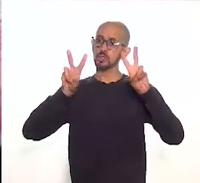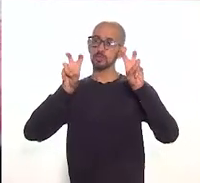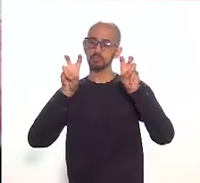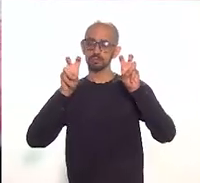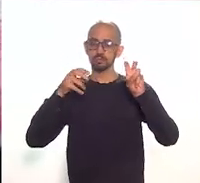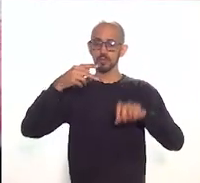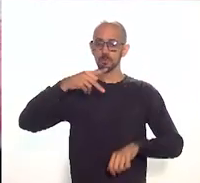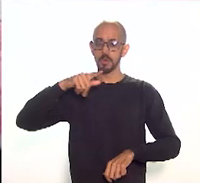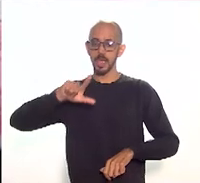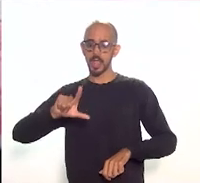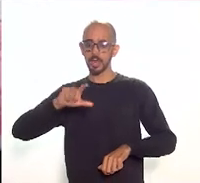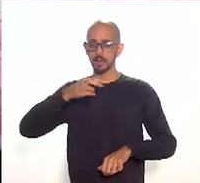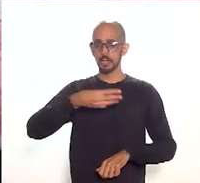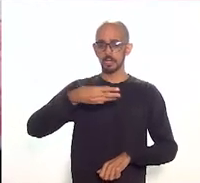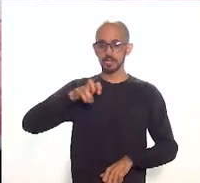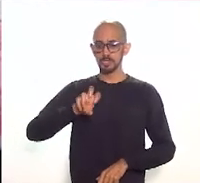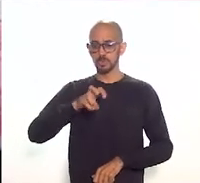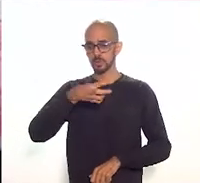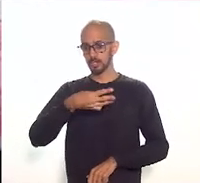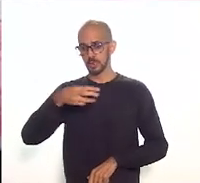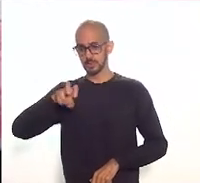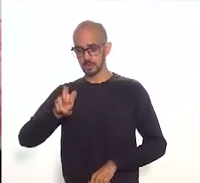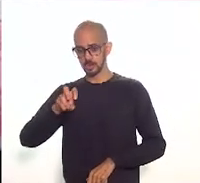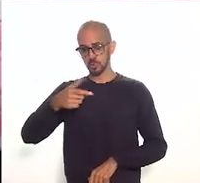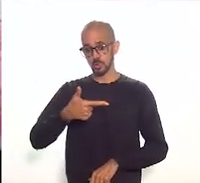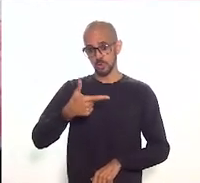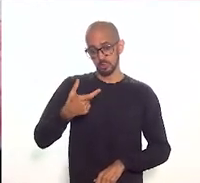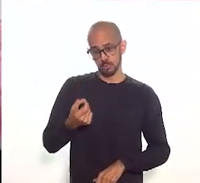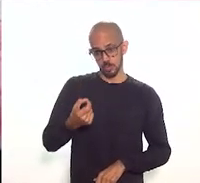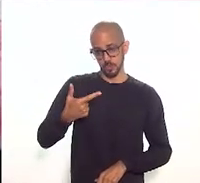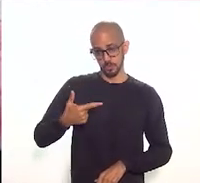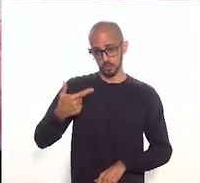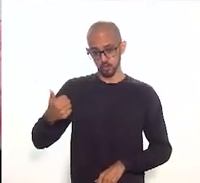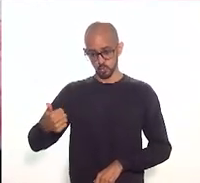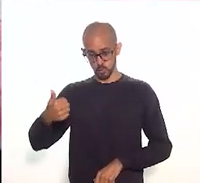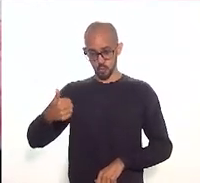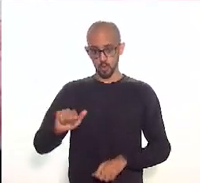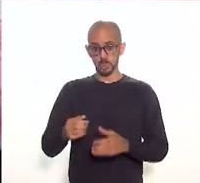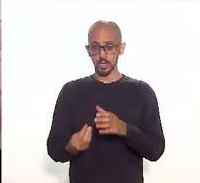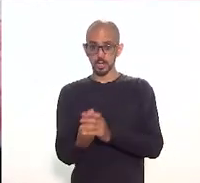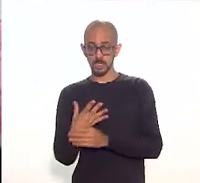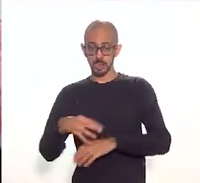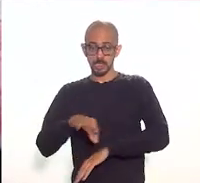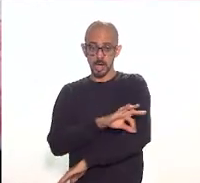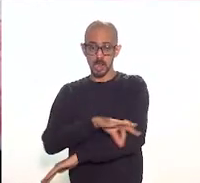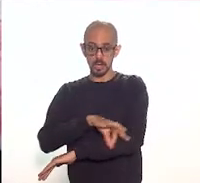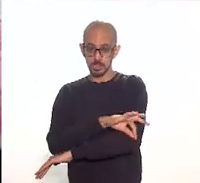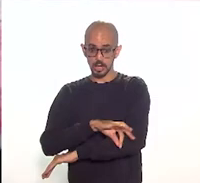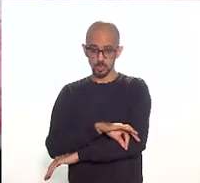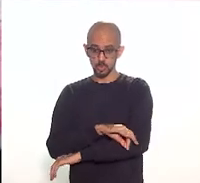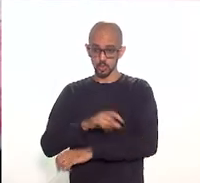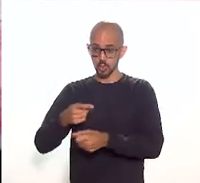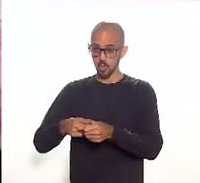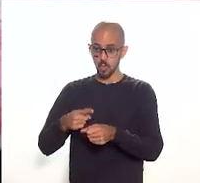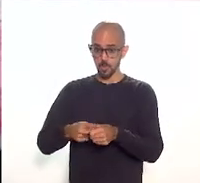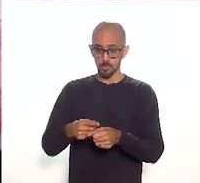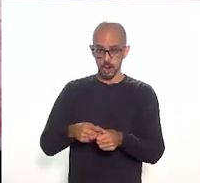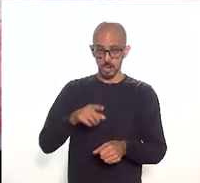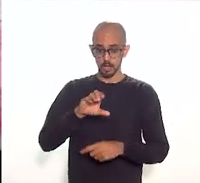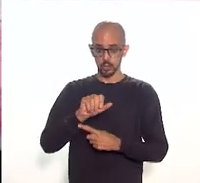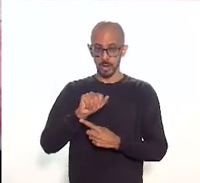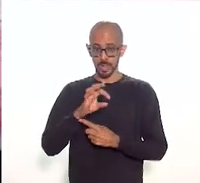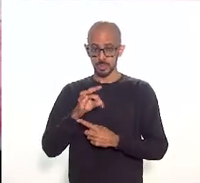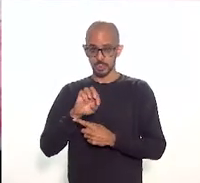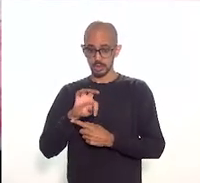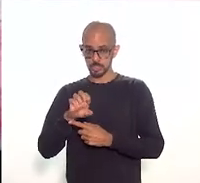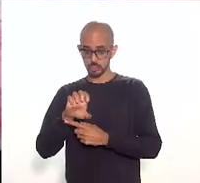3535 de 2021, que cria o Museu de Arquitetura Urbana do Capete, a ser realizada no dia 13 de